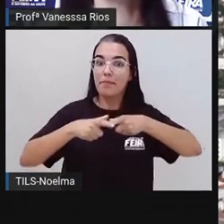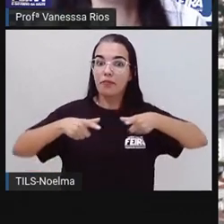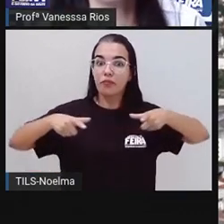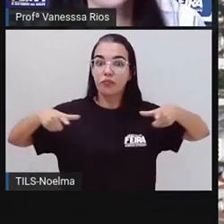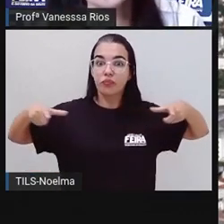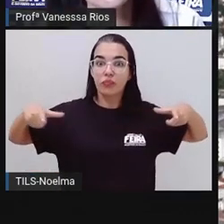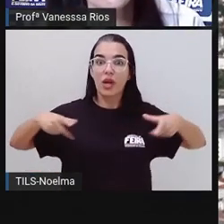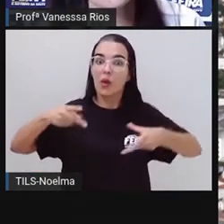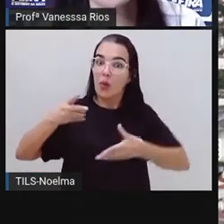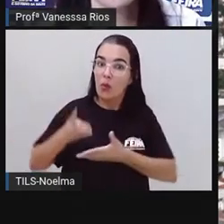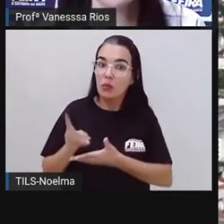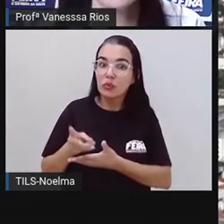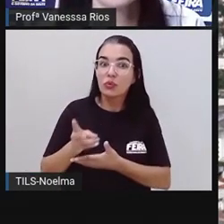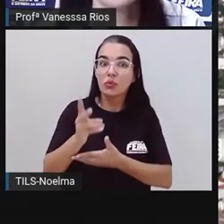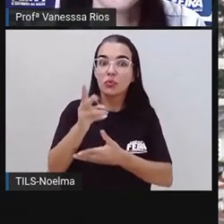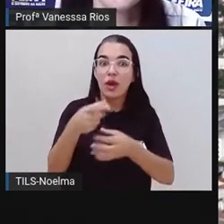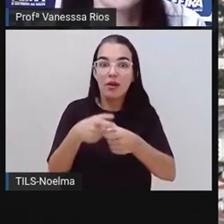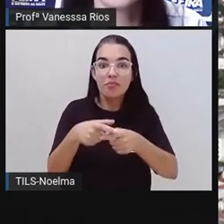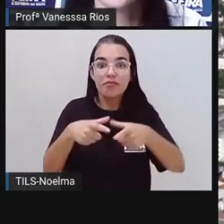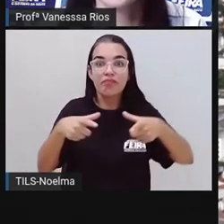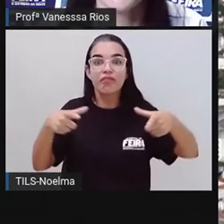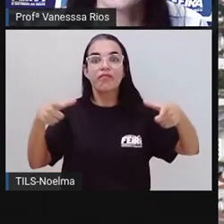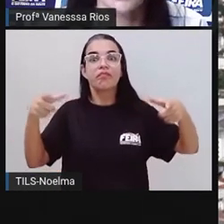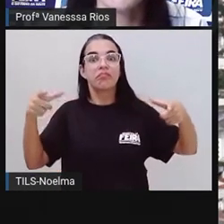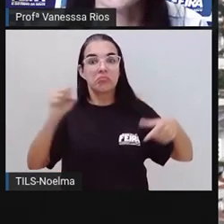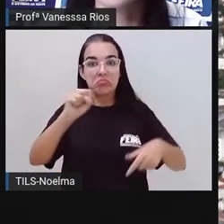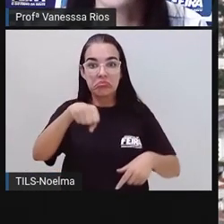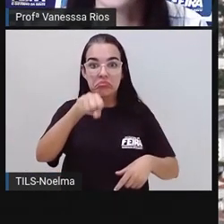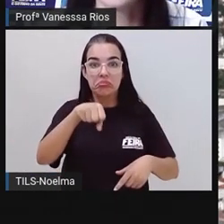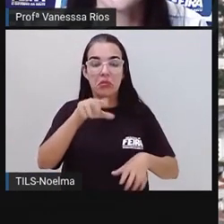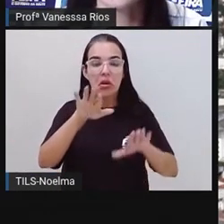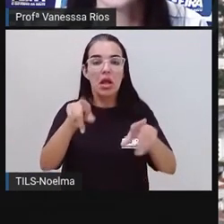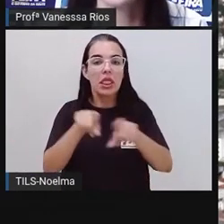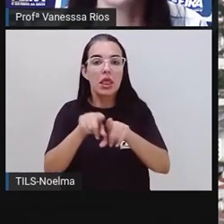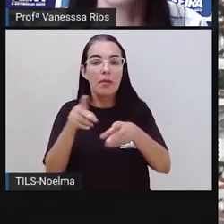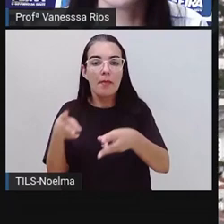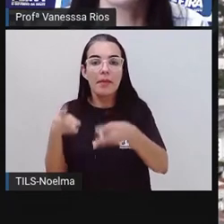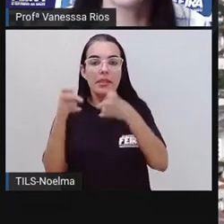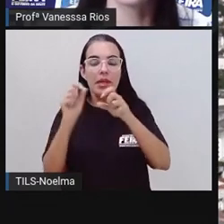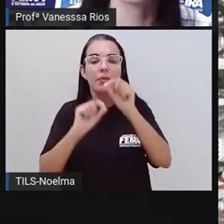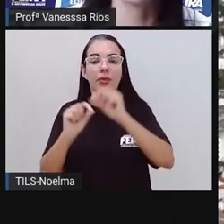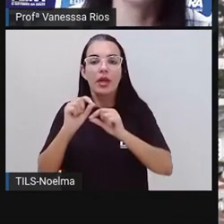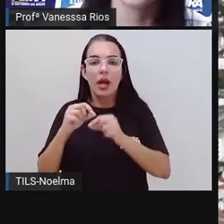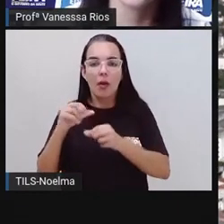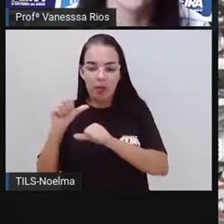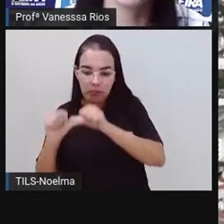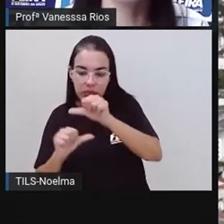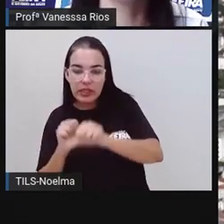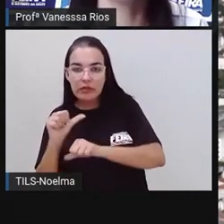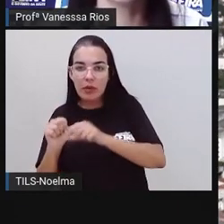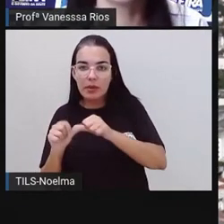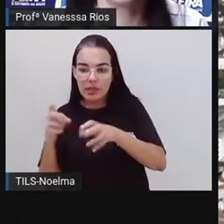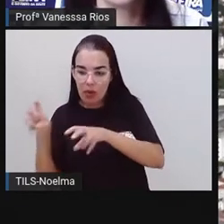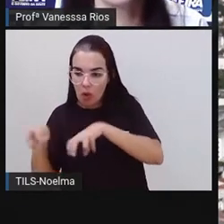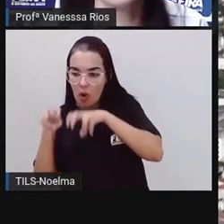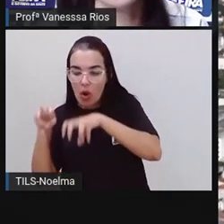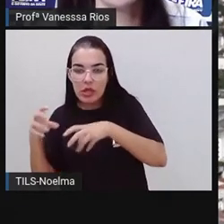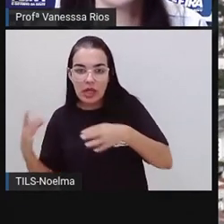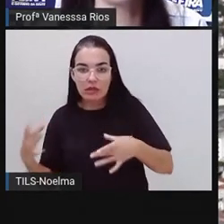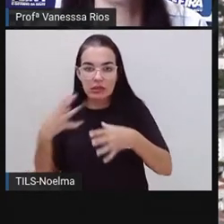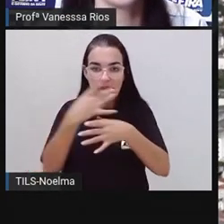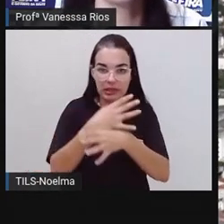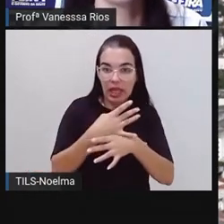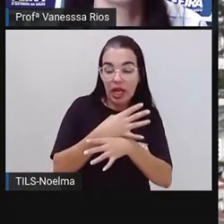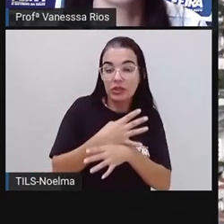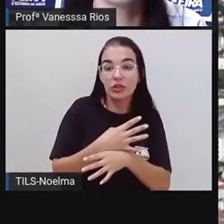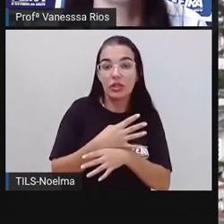continua se desenvolvendo. E a gente percebe dentro do processo de urbanização, como Feira de Santana